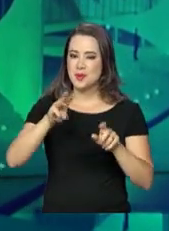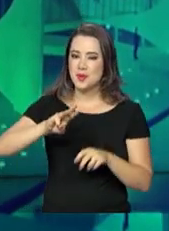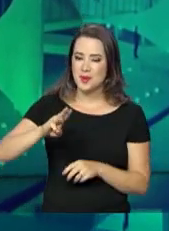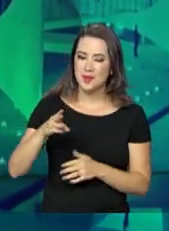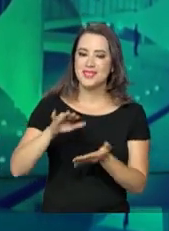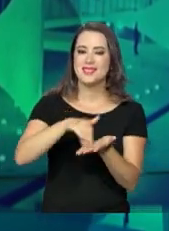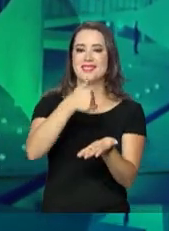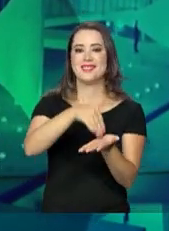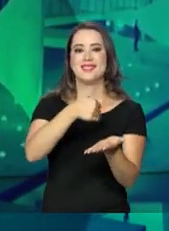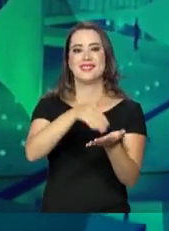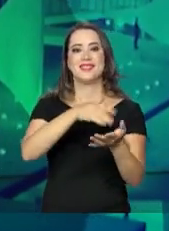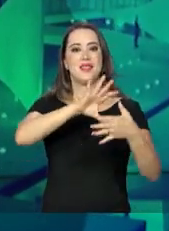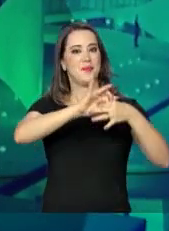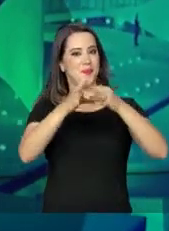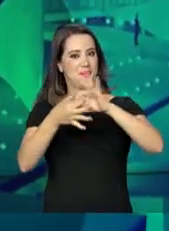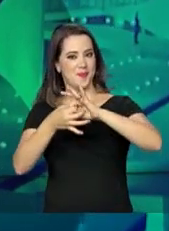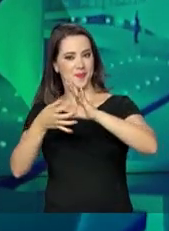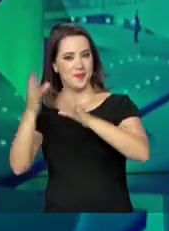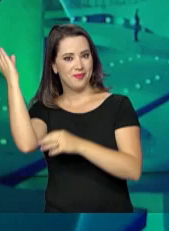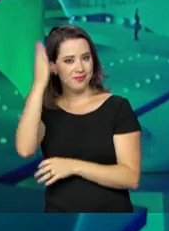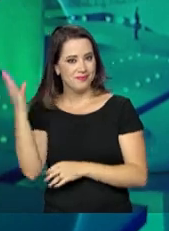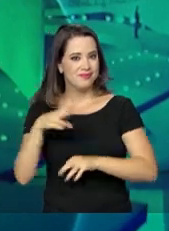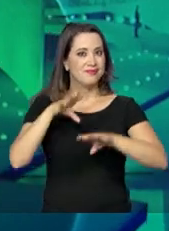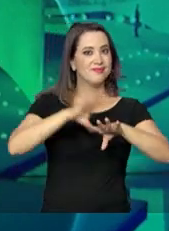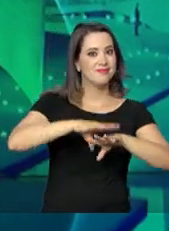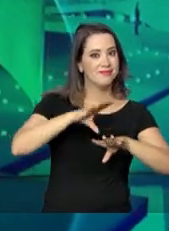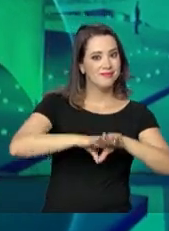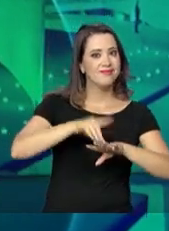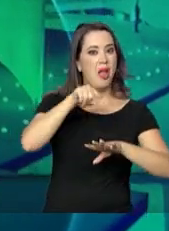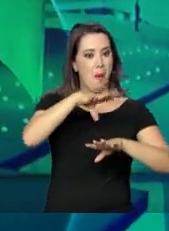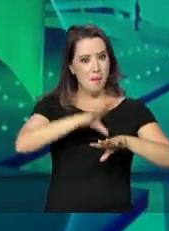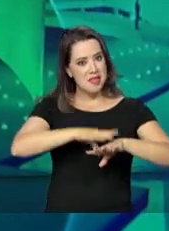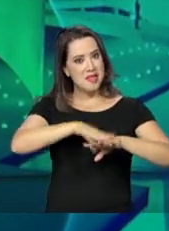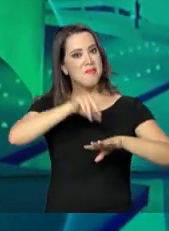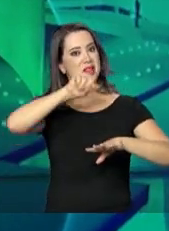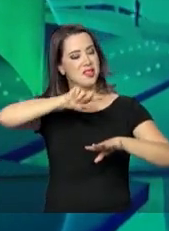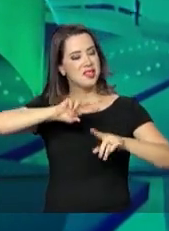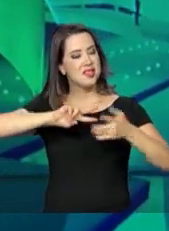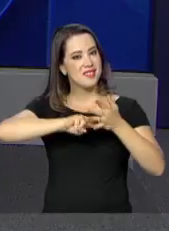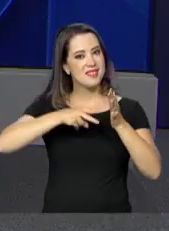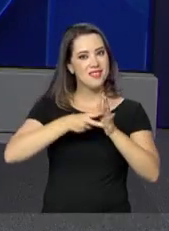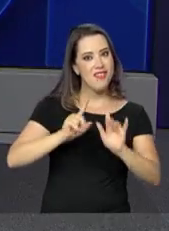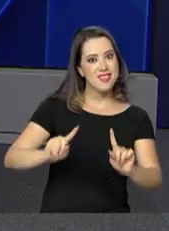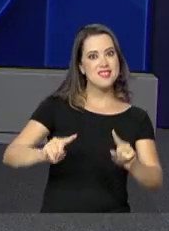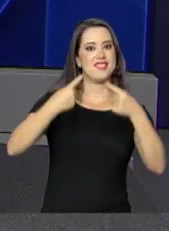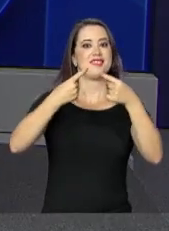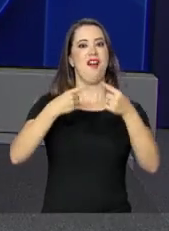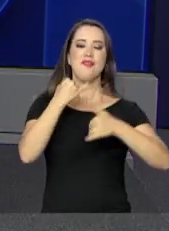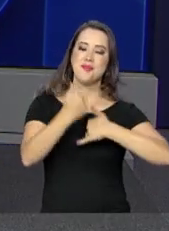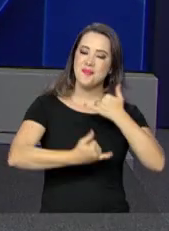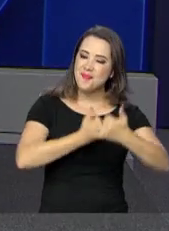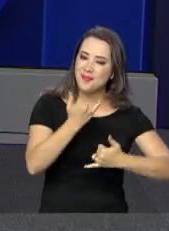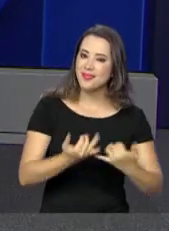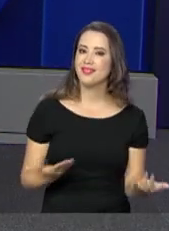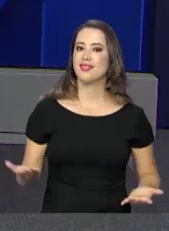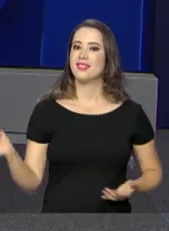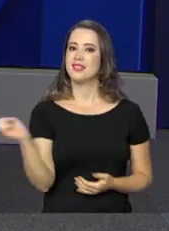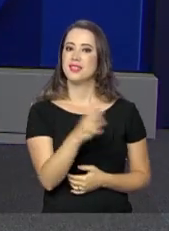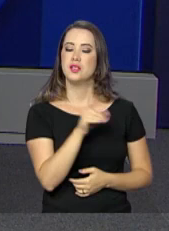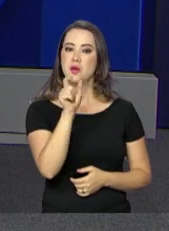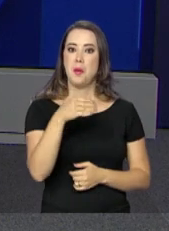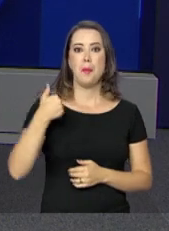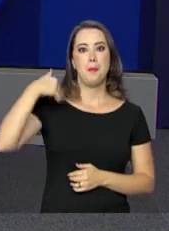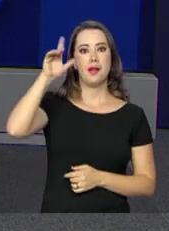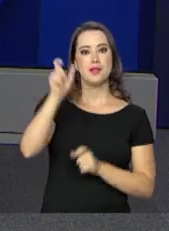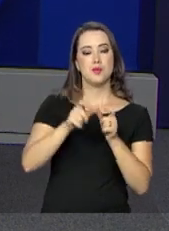Olimpíada Brasileira de Matemática, a disciplina é sinônimo de desafio e diversão. E uma novidade vai ampliar o número de